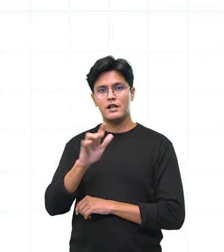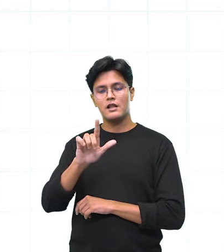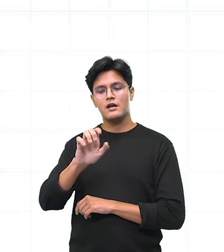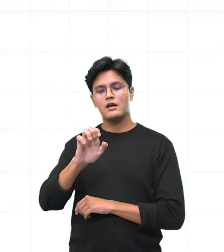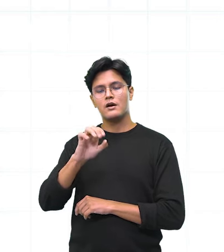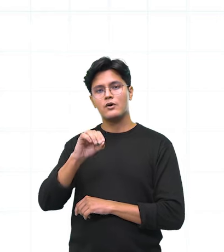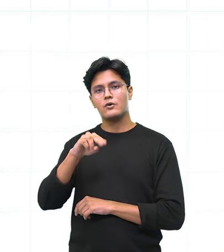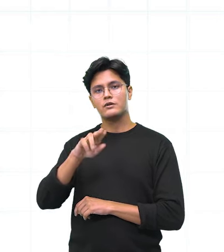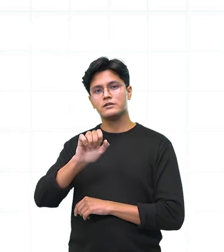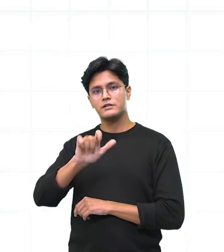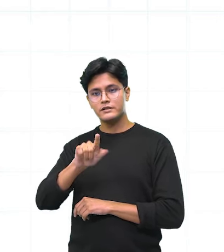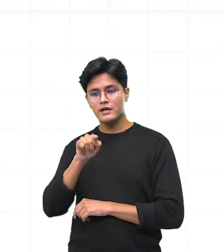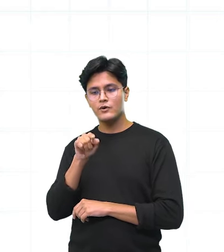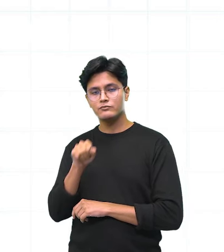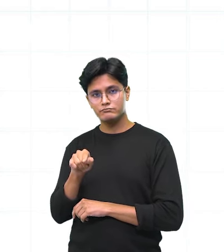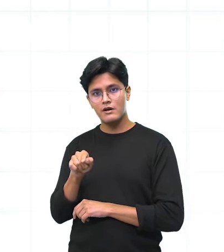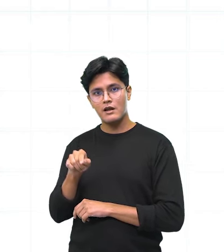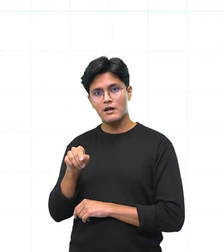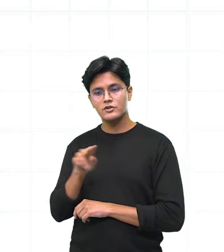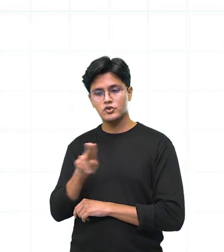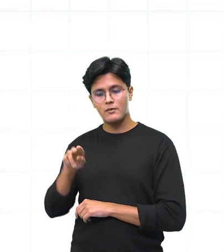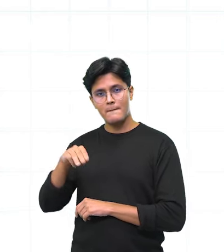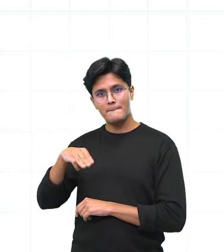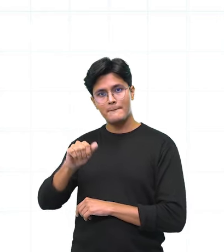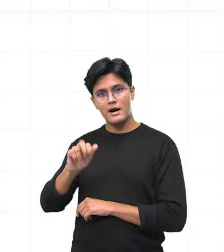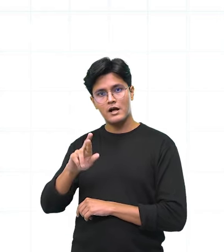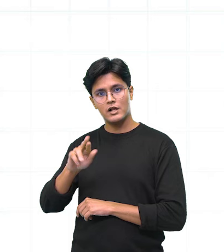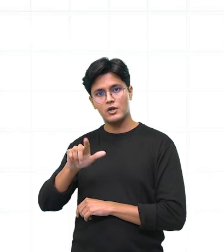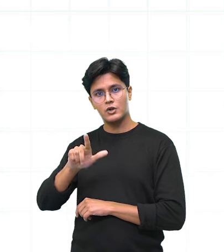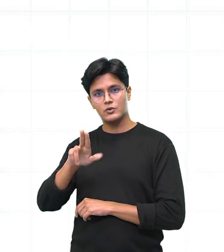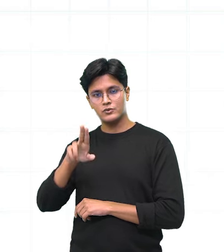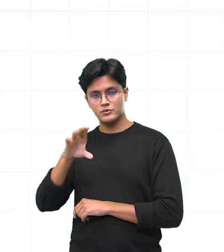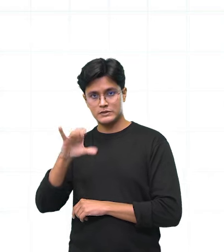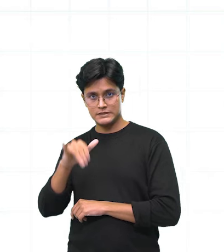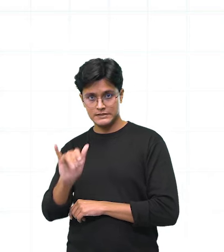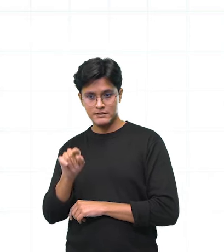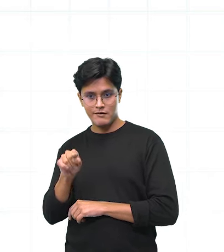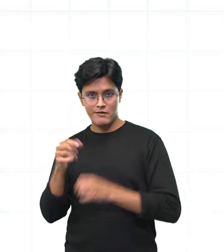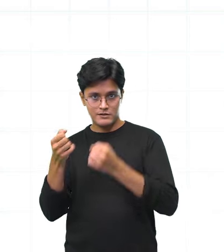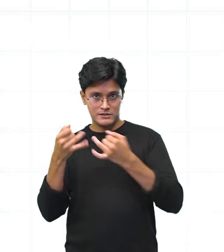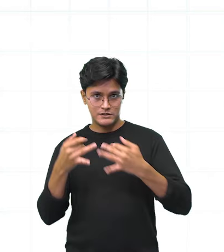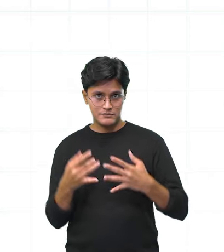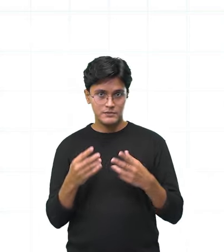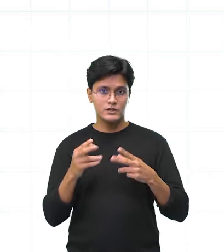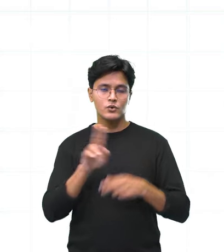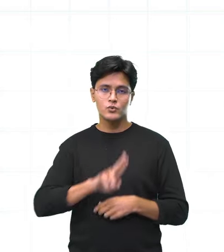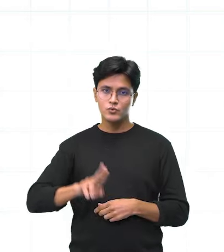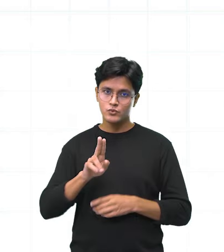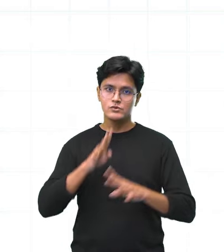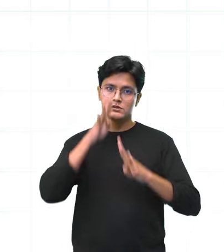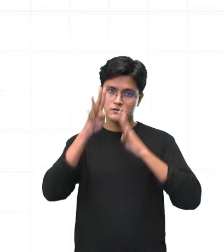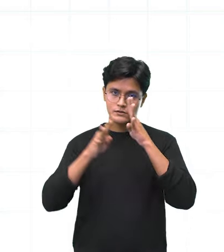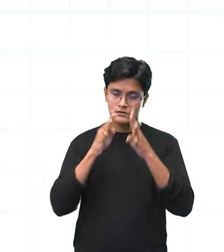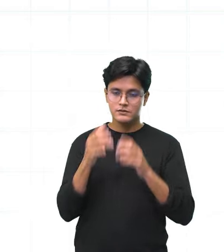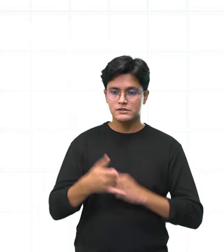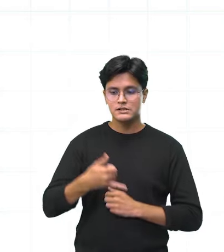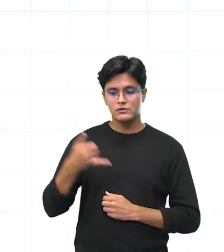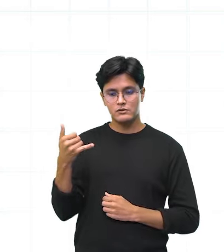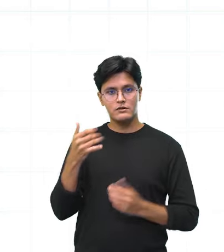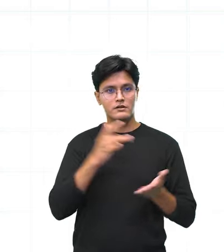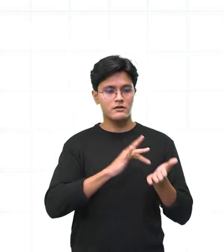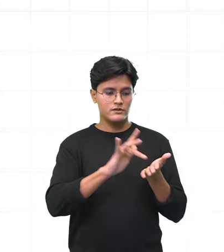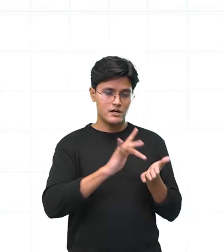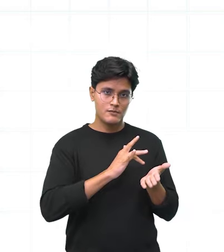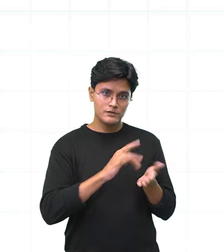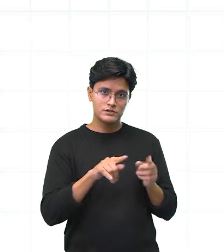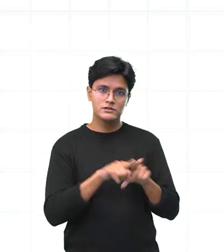Marluce Lima, explica como o uso excessivo de celulares, tablets e do próprio